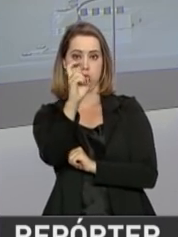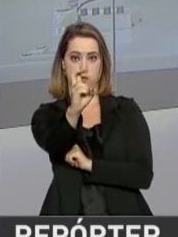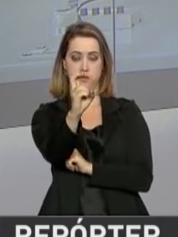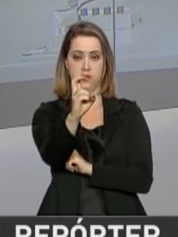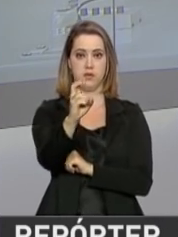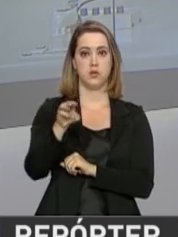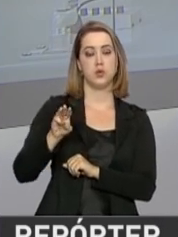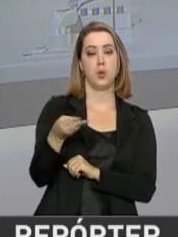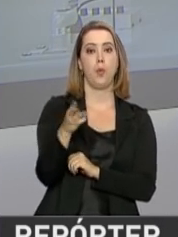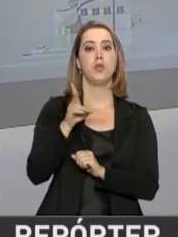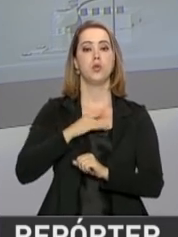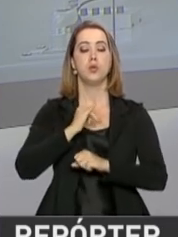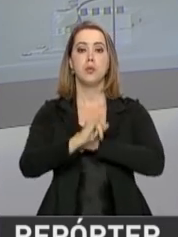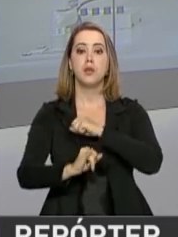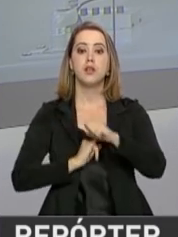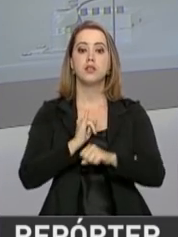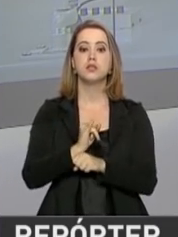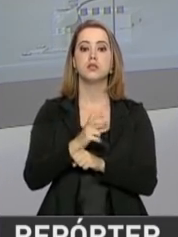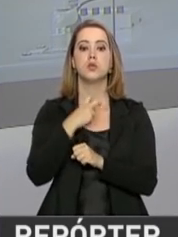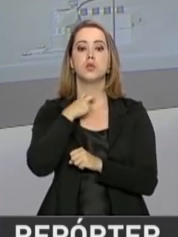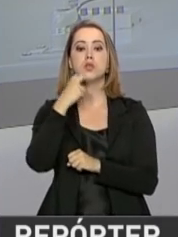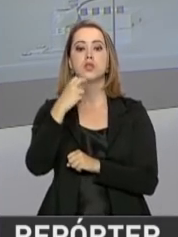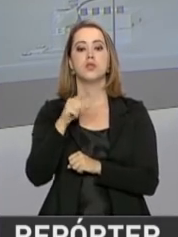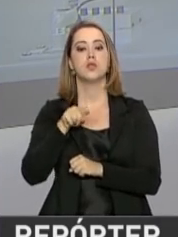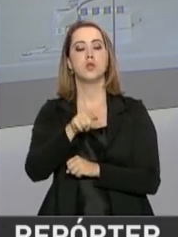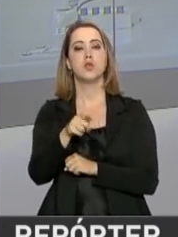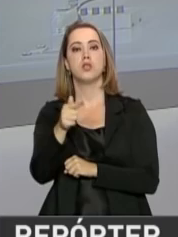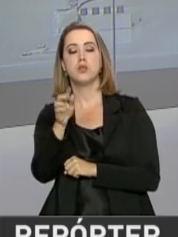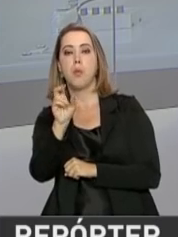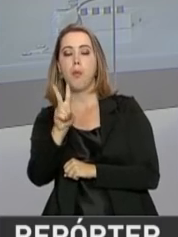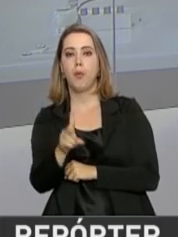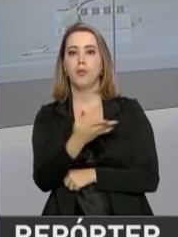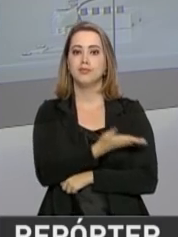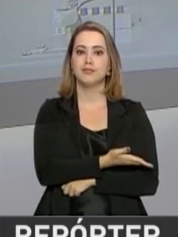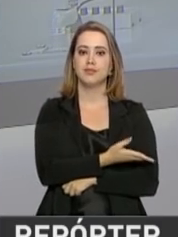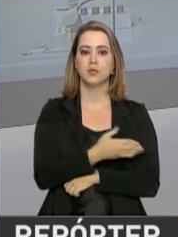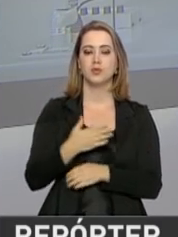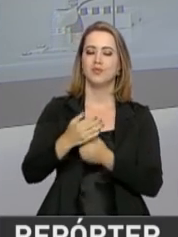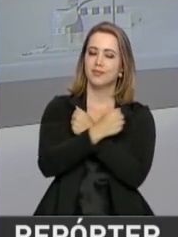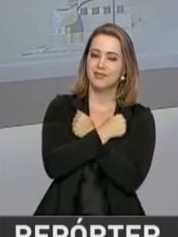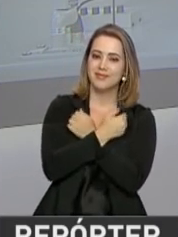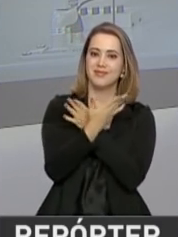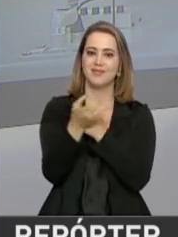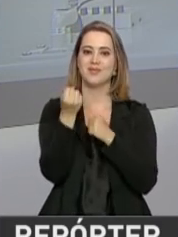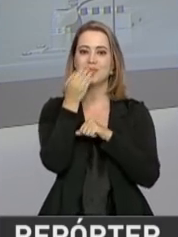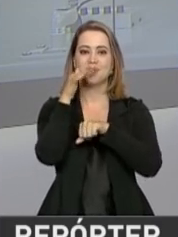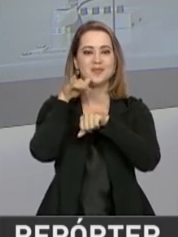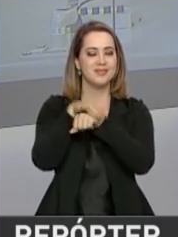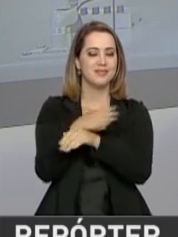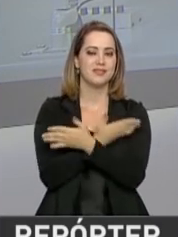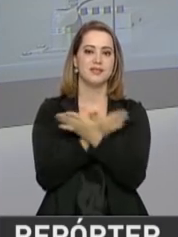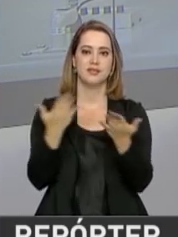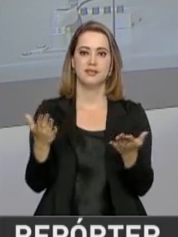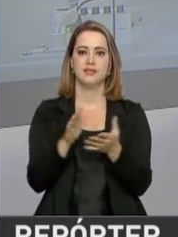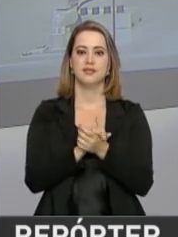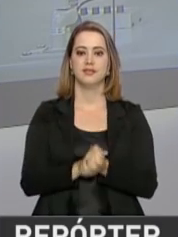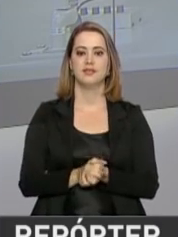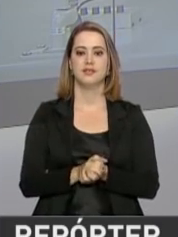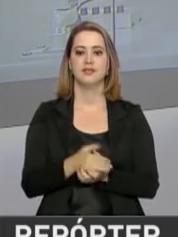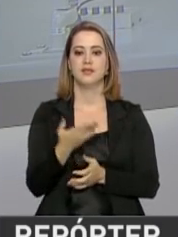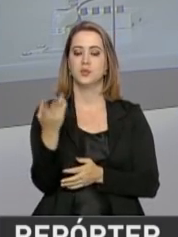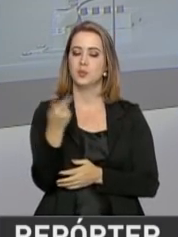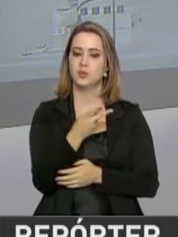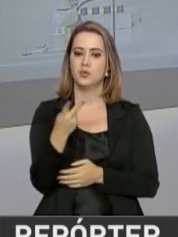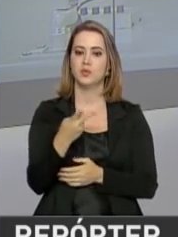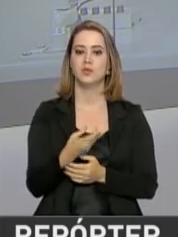ao vivo pela internet no voz.gov.br. Zé Luiz, um abraço, boa noite. Um abraço para você. Glaucia